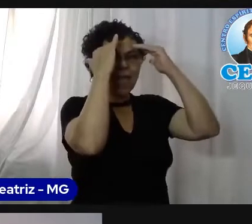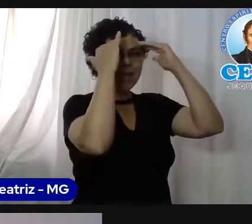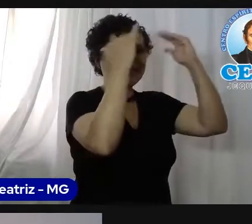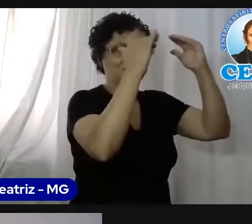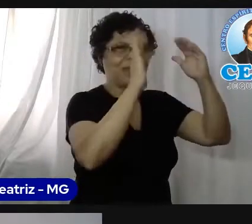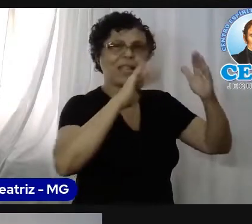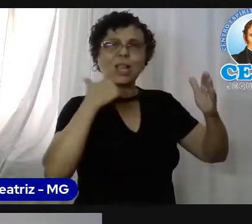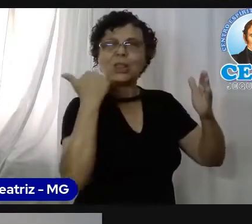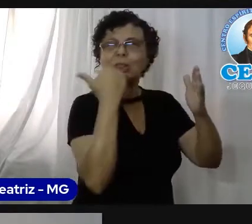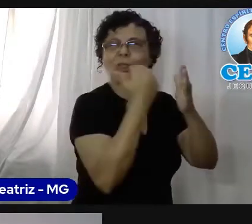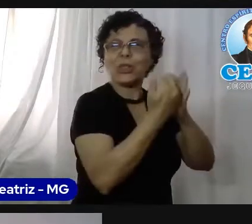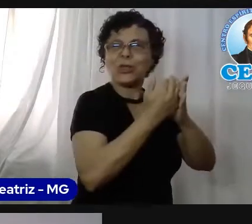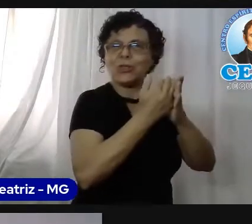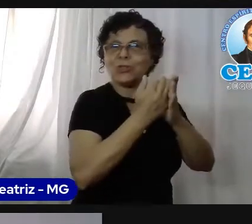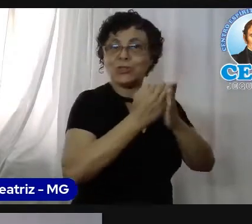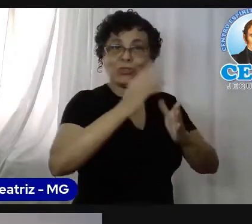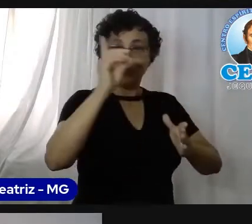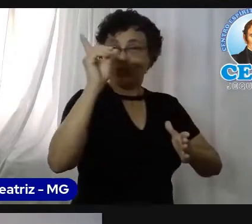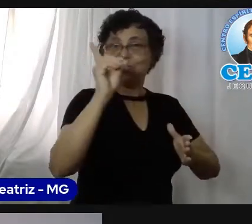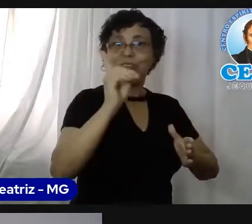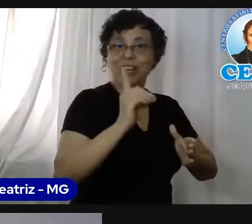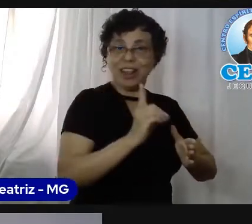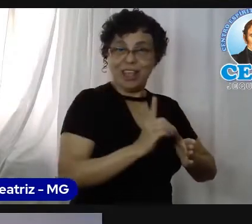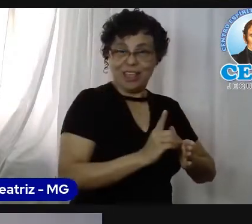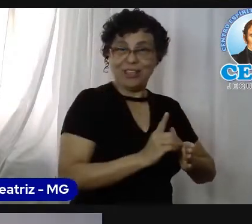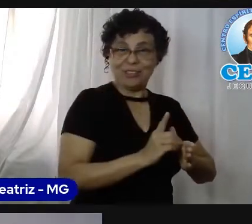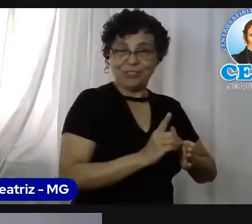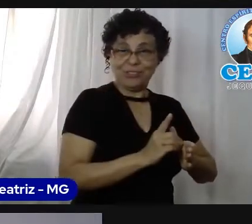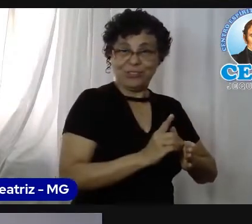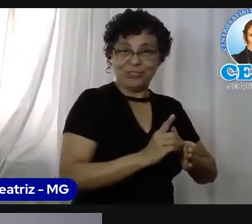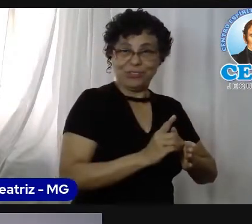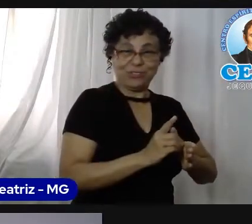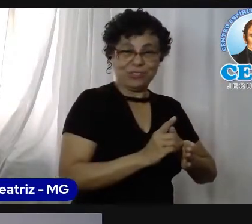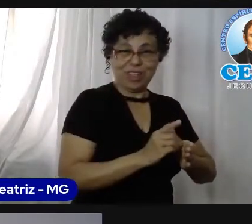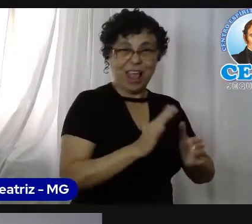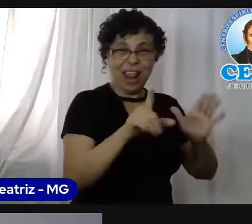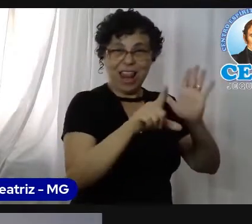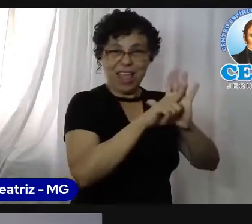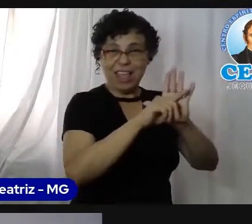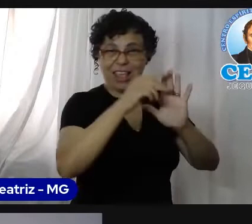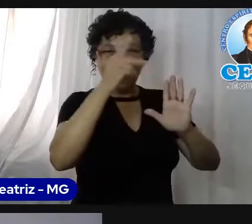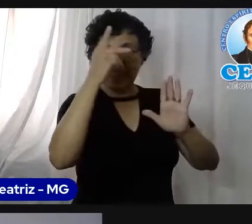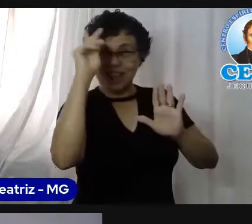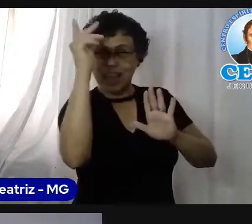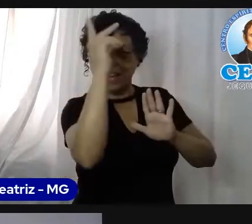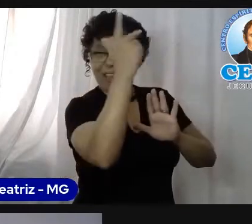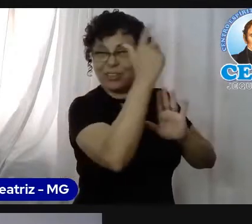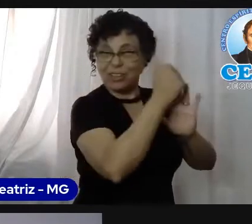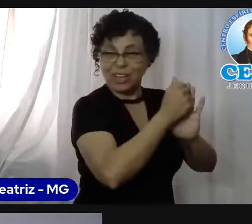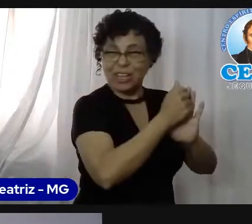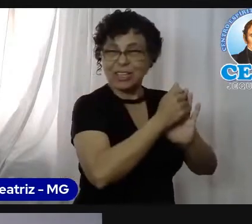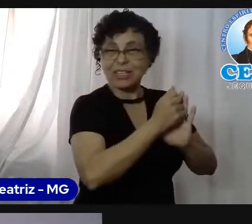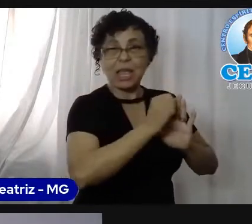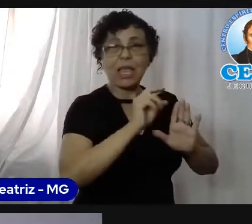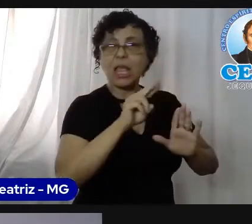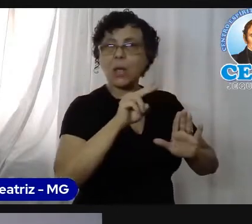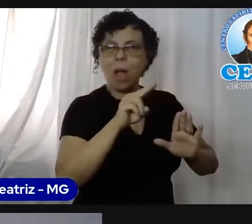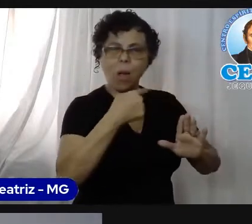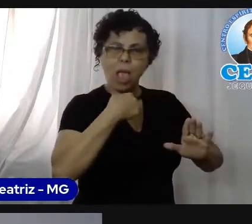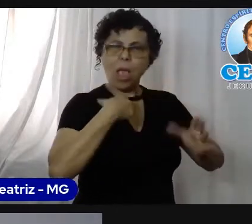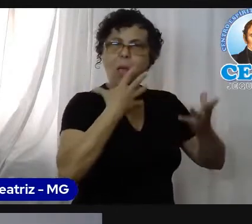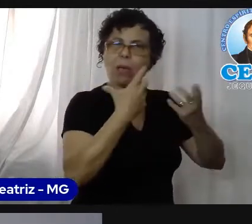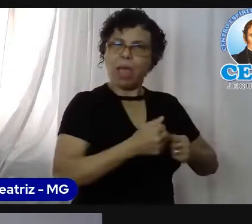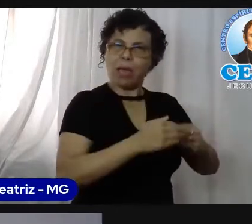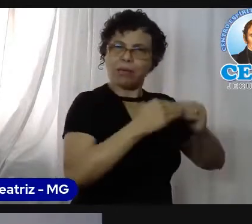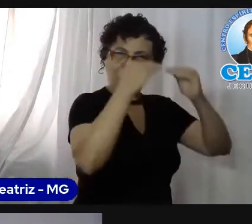os direitos que aos seus semelhantes dão as leis da natureza, como quer que os seus sejam respeitados, e o